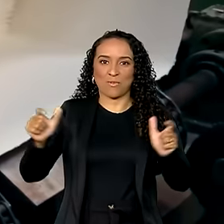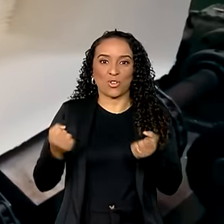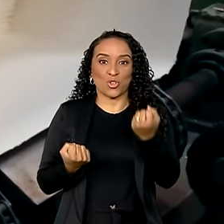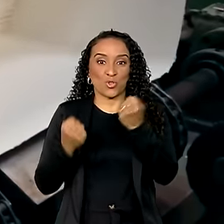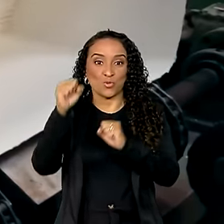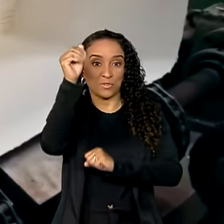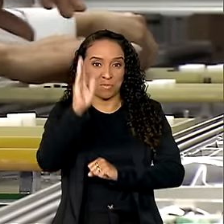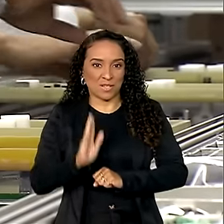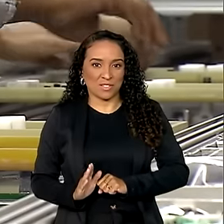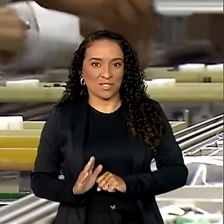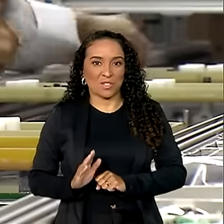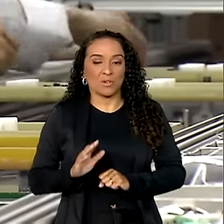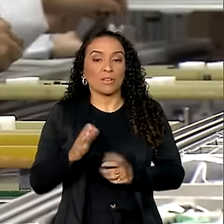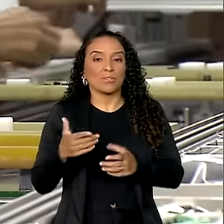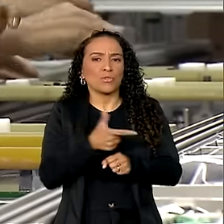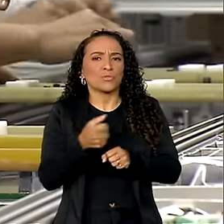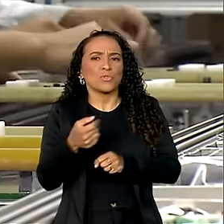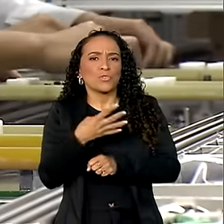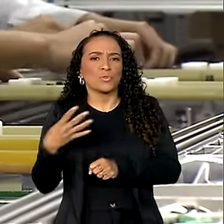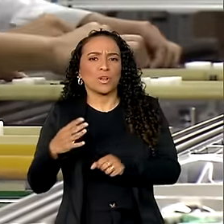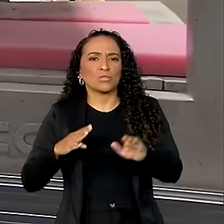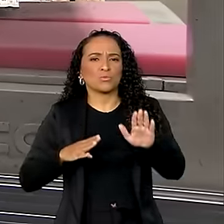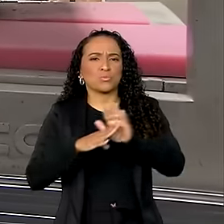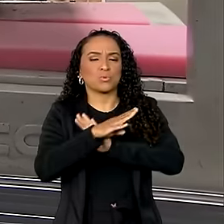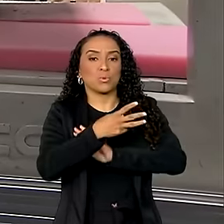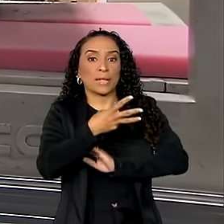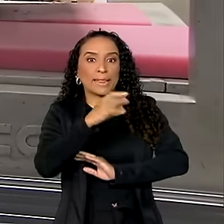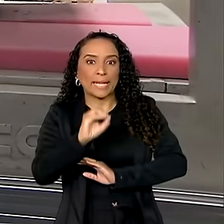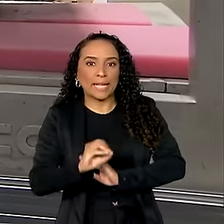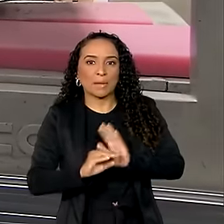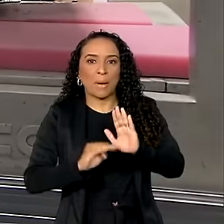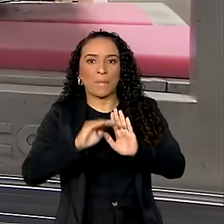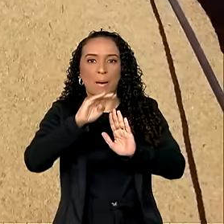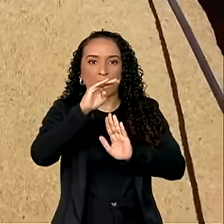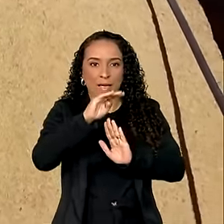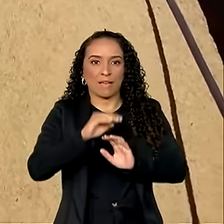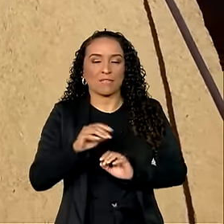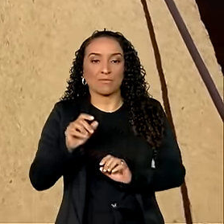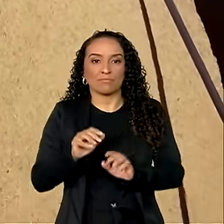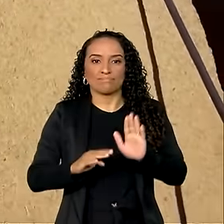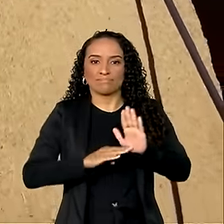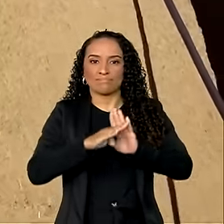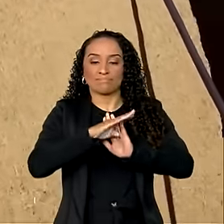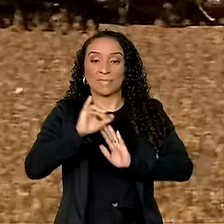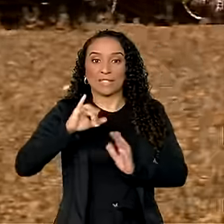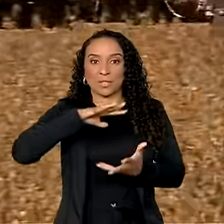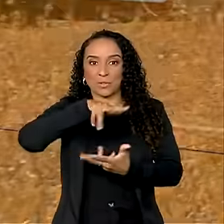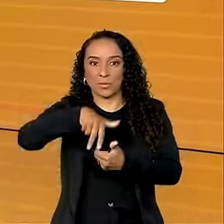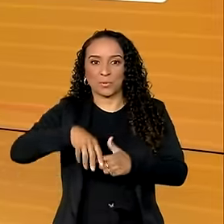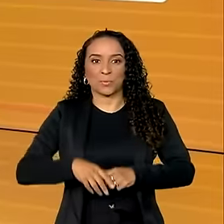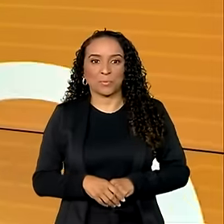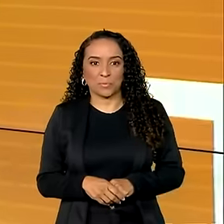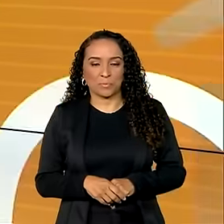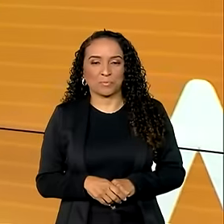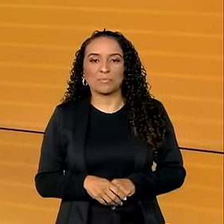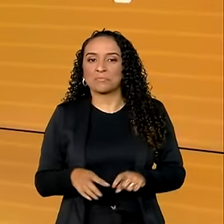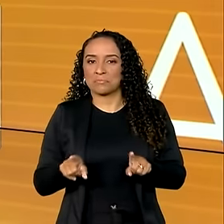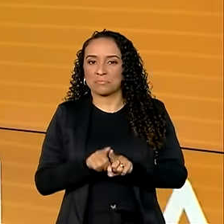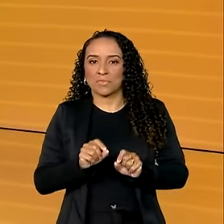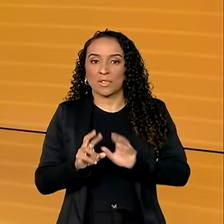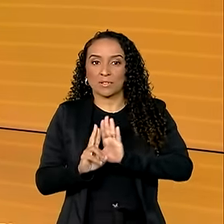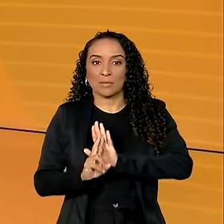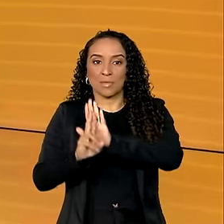indústria brasileira, que em 2024 subiu 30 posições em um ranking internacional. E ainda,